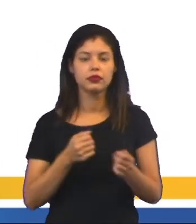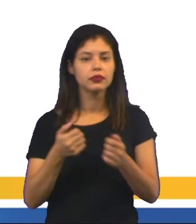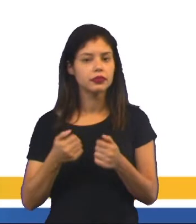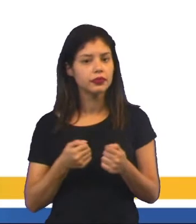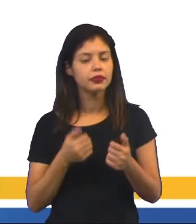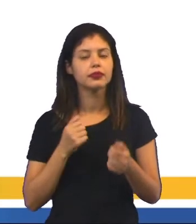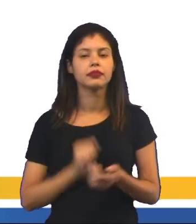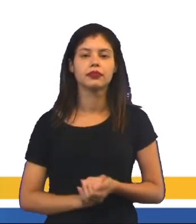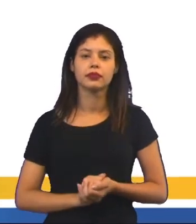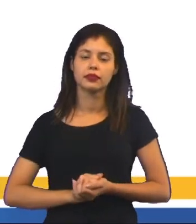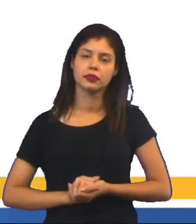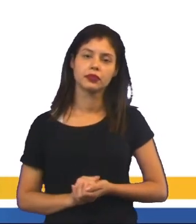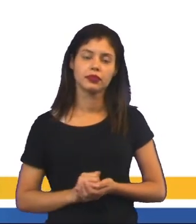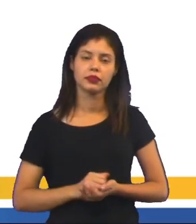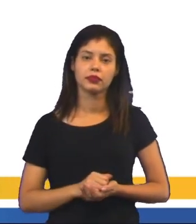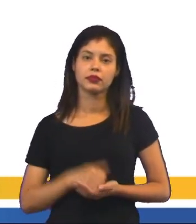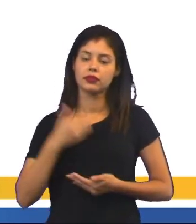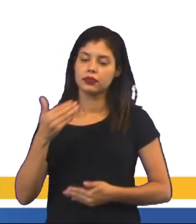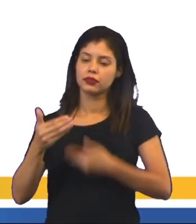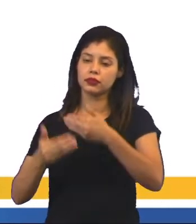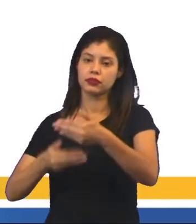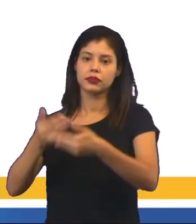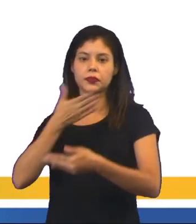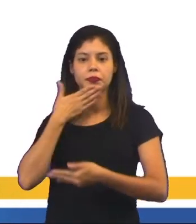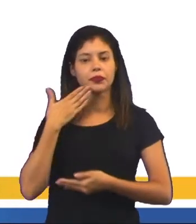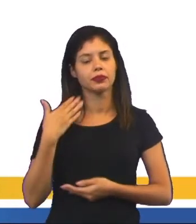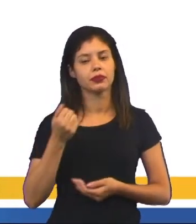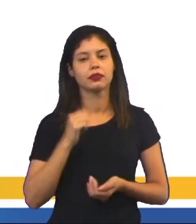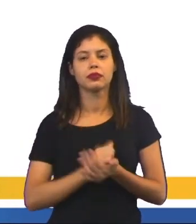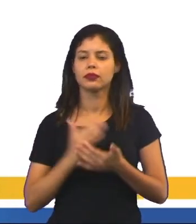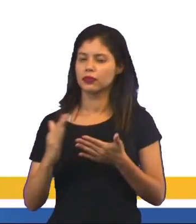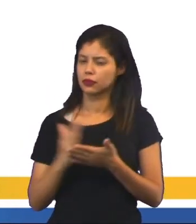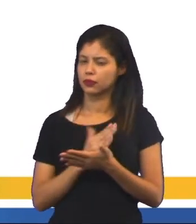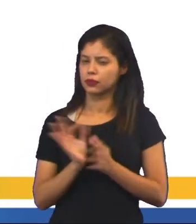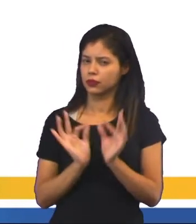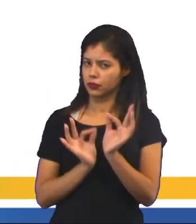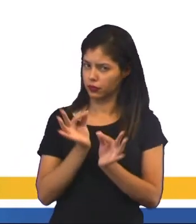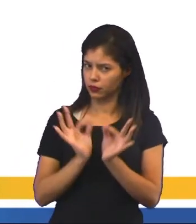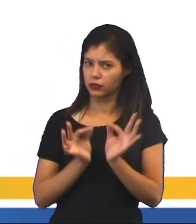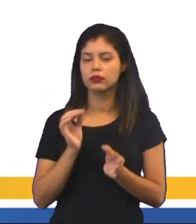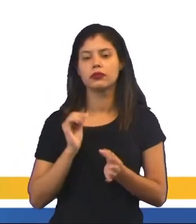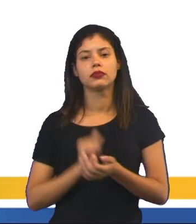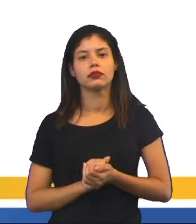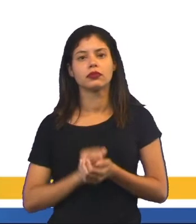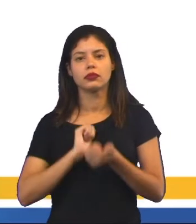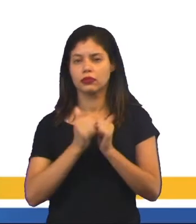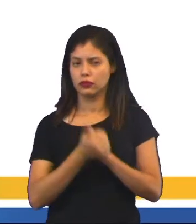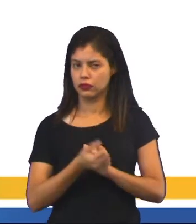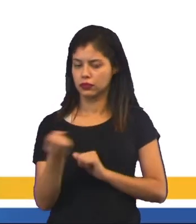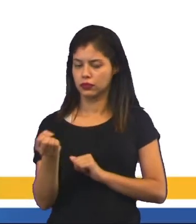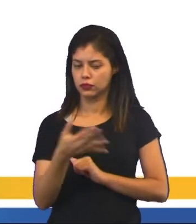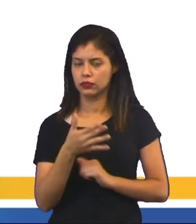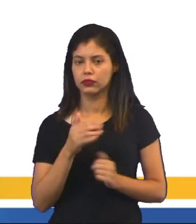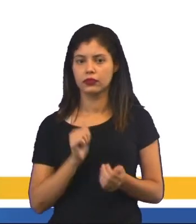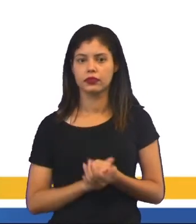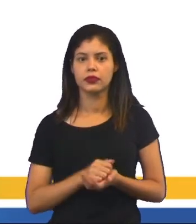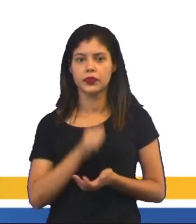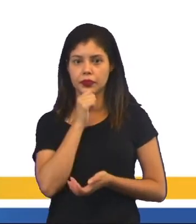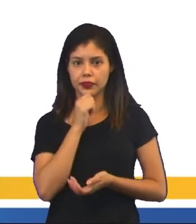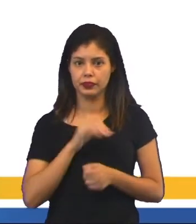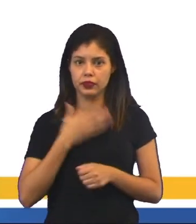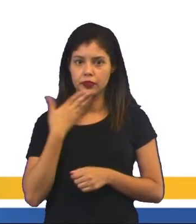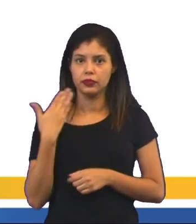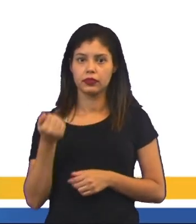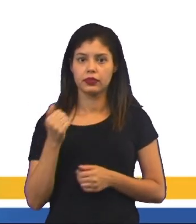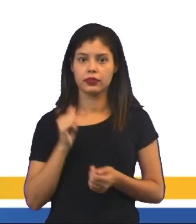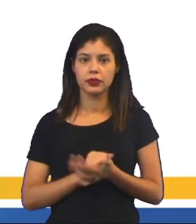Então, é um aparelho que vem só se modernizando, fazendo algumas adaptações para tornar ainda